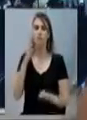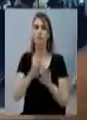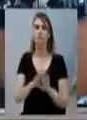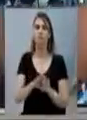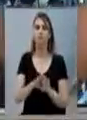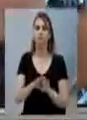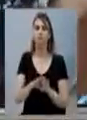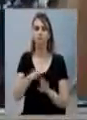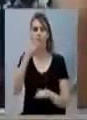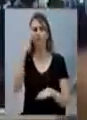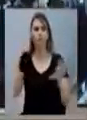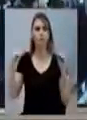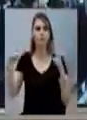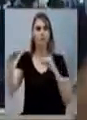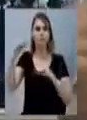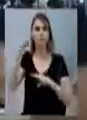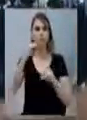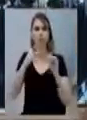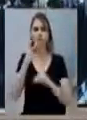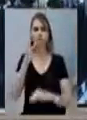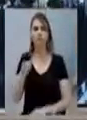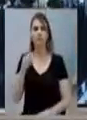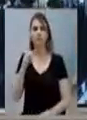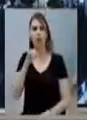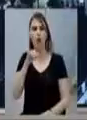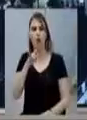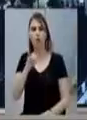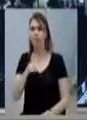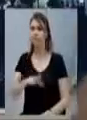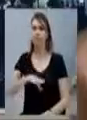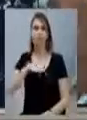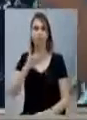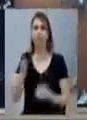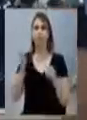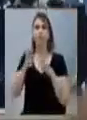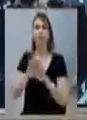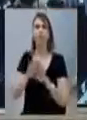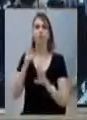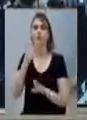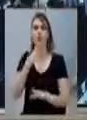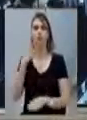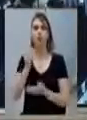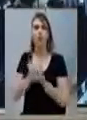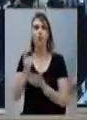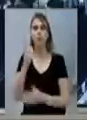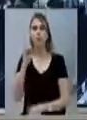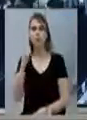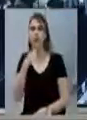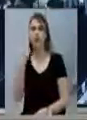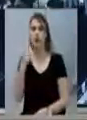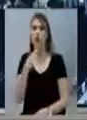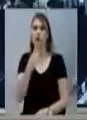E o zum zum andava. E aí, o Miri não teve coragem de fazer o fechamento do 24 horas, começou com 18 horas,